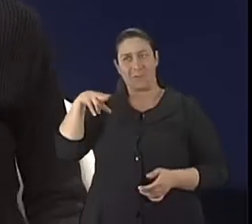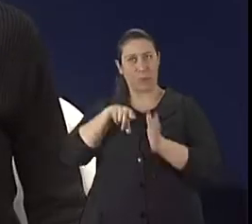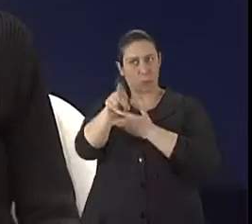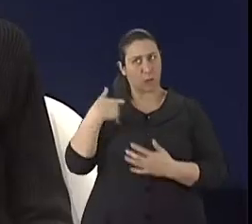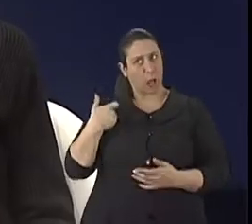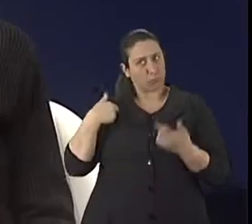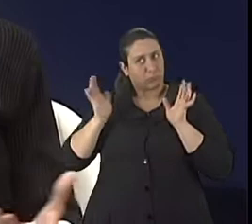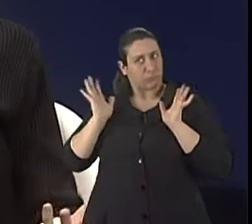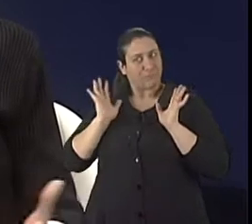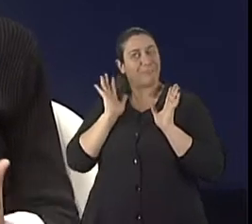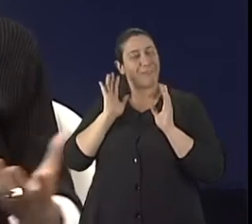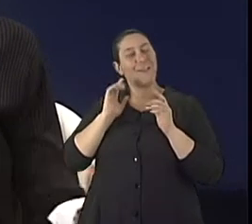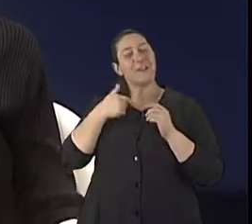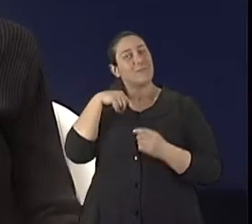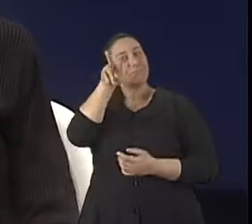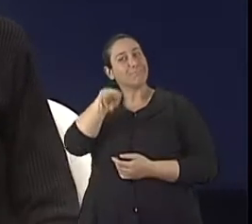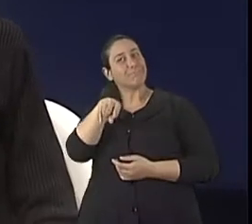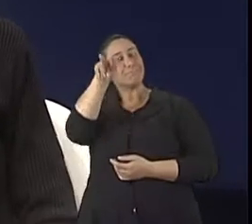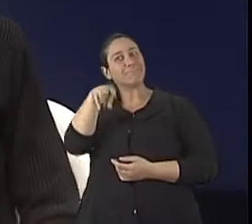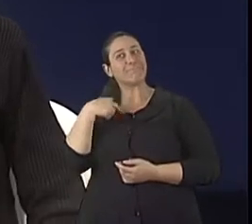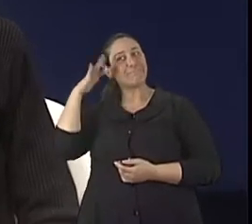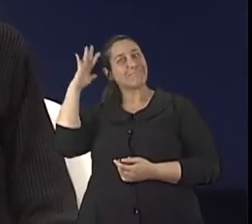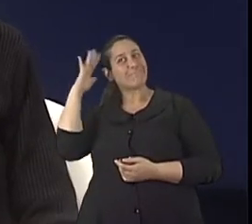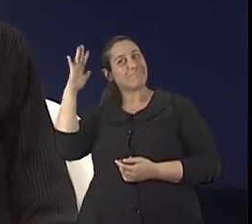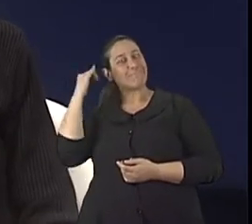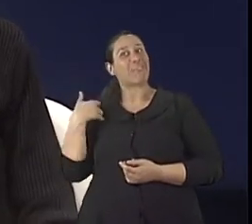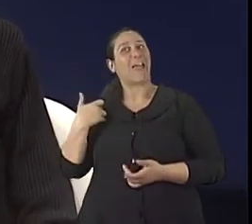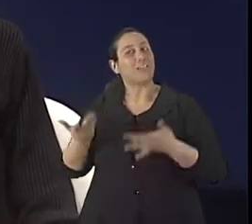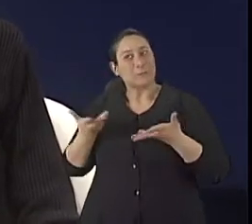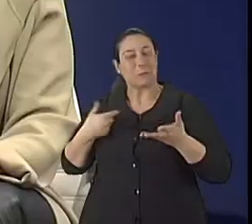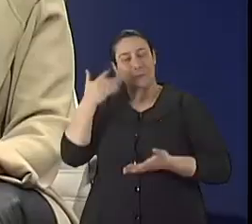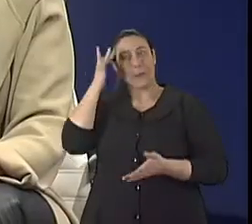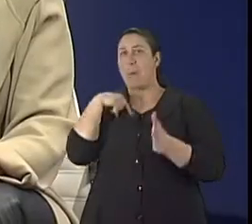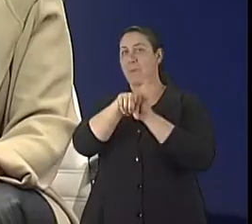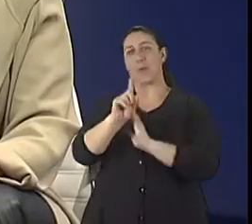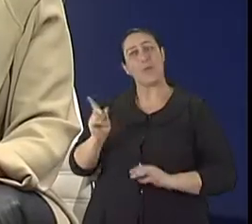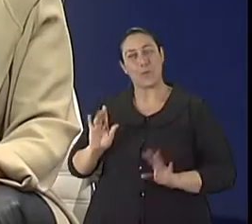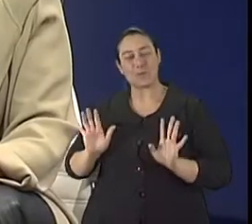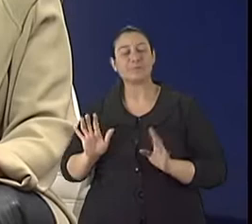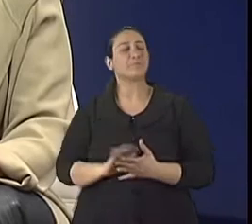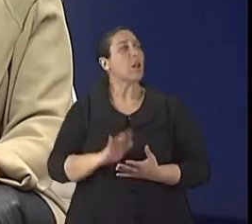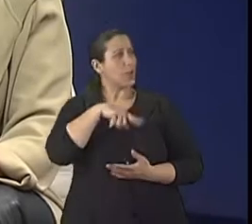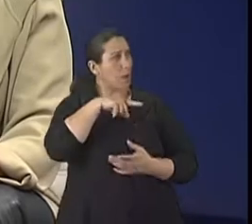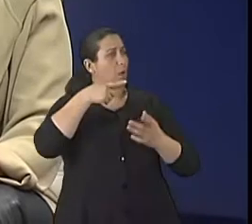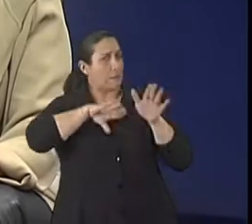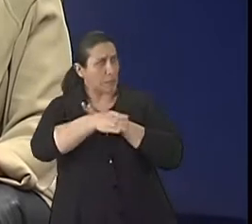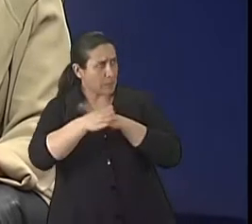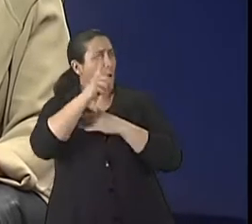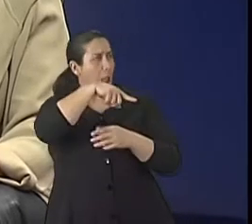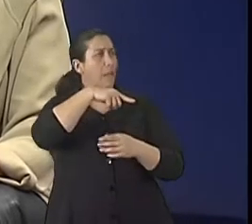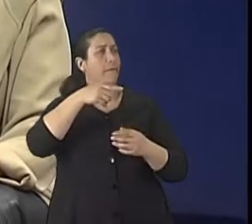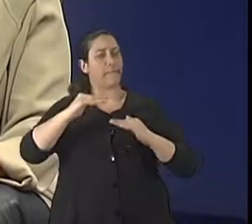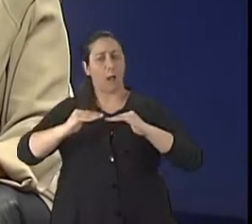Claro. Mas, na verdade, eu olho elas ainda como umas jovens senhoras, né? Claro. E a adaptação das alturas todas, né? Altura de